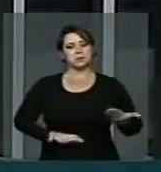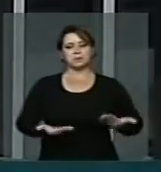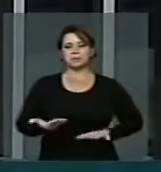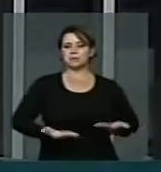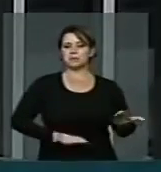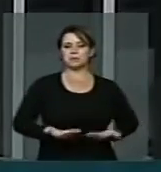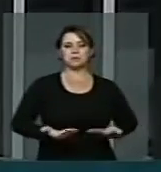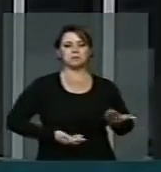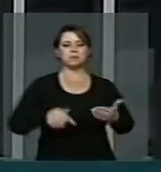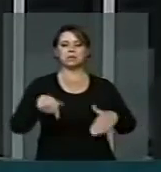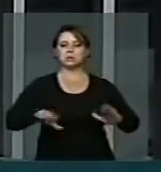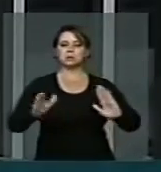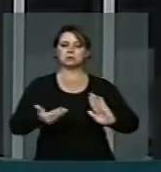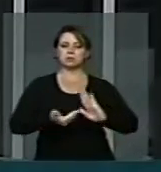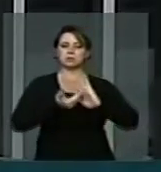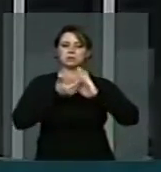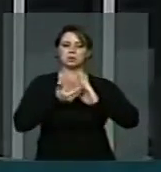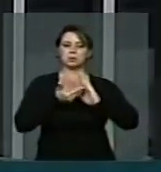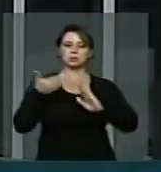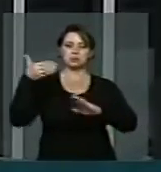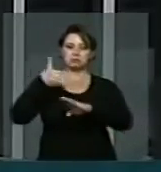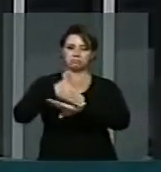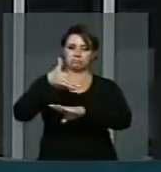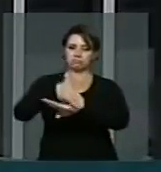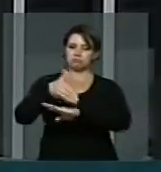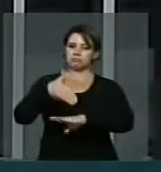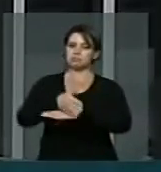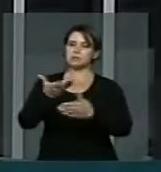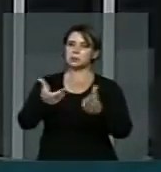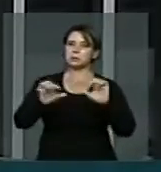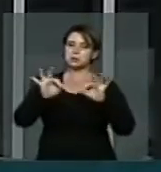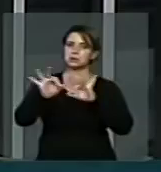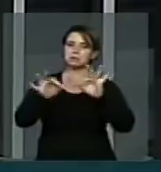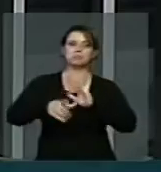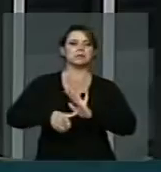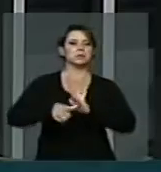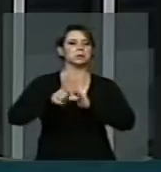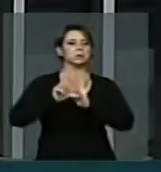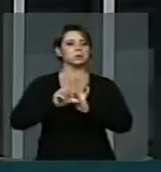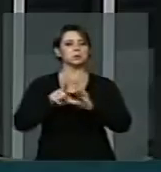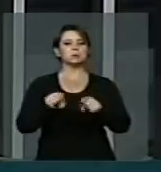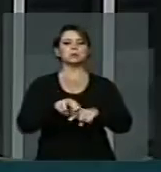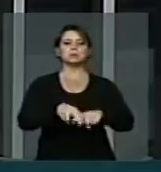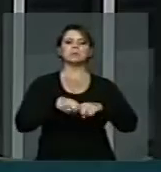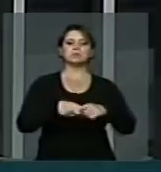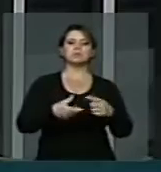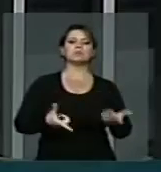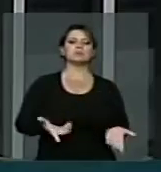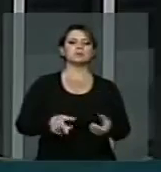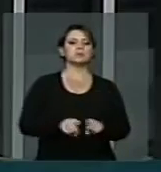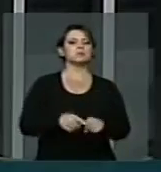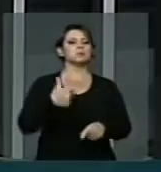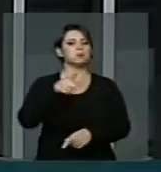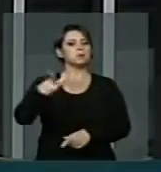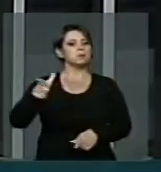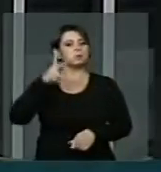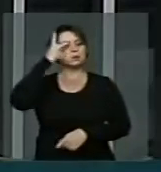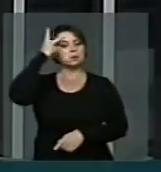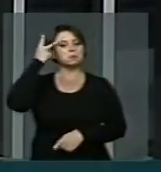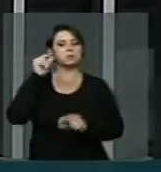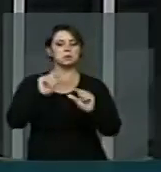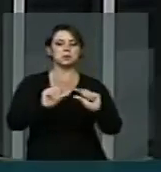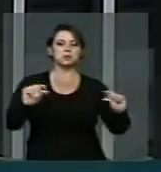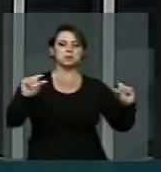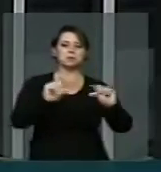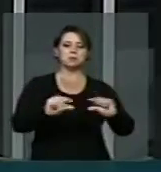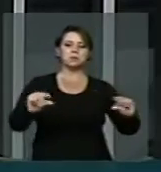viabilizam essa sessão e que a produziram anteriormente, foi concebido também, entre outros, os créditos ali